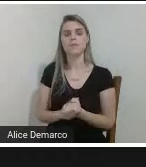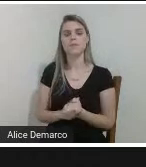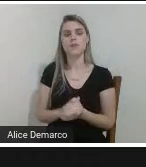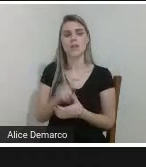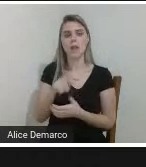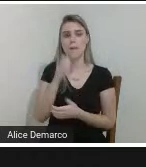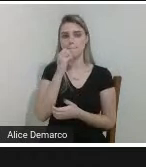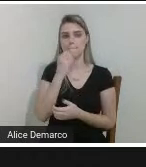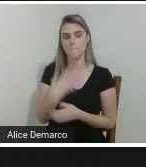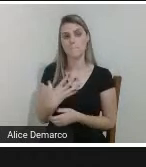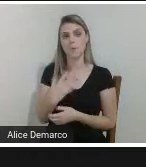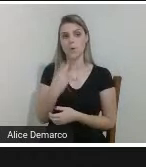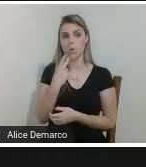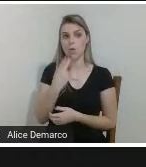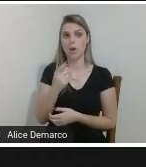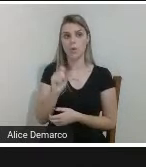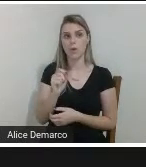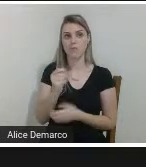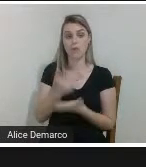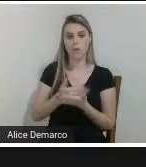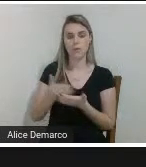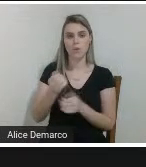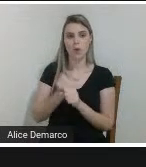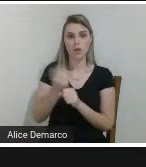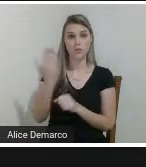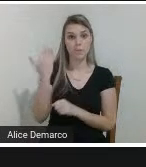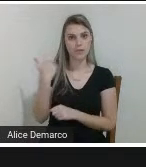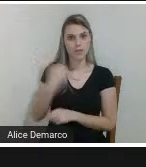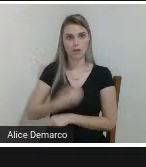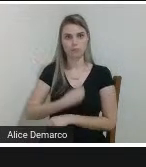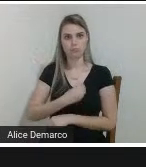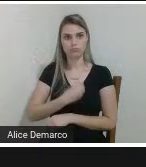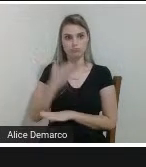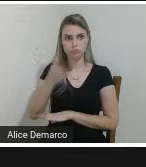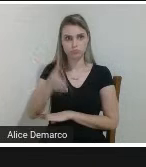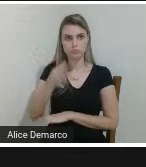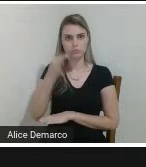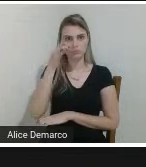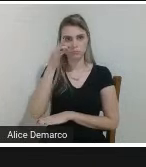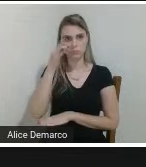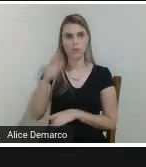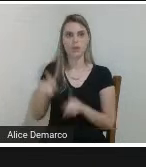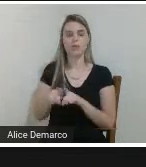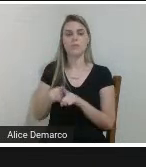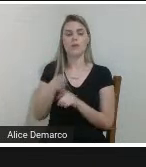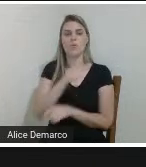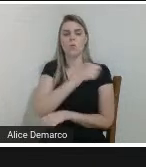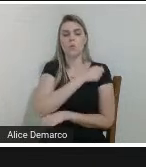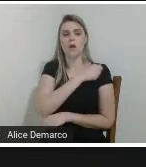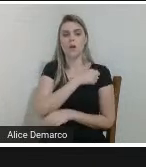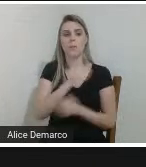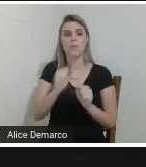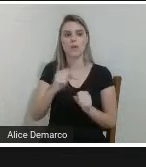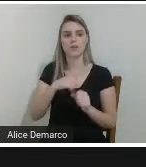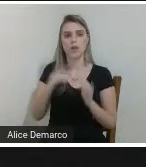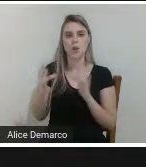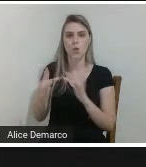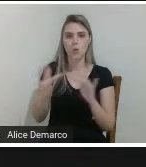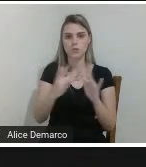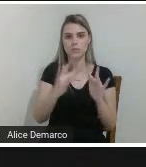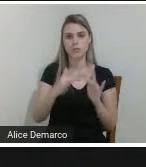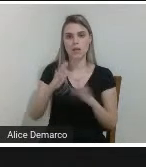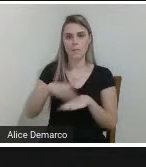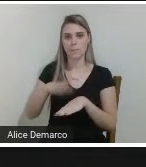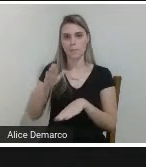frisar que foram realizadas ano passado de forma presencial e os nossos alunos também puderam ter um contato um pouquinho maior aí